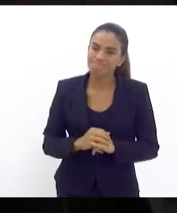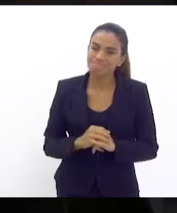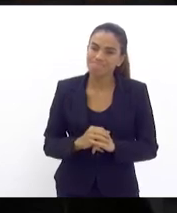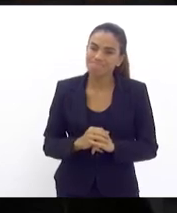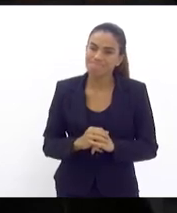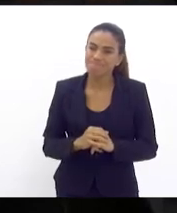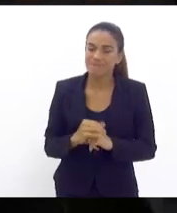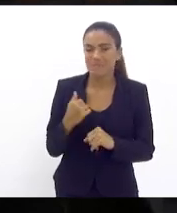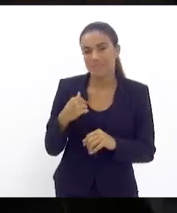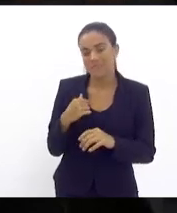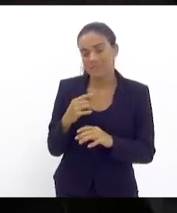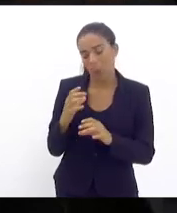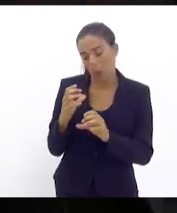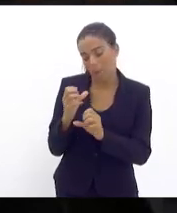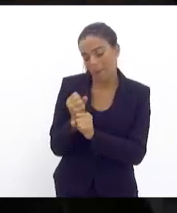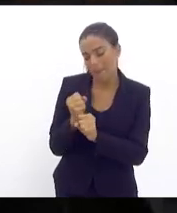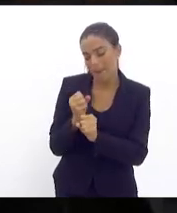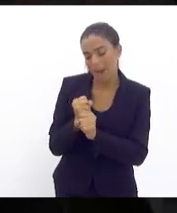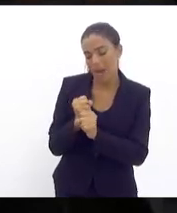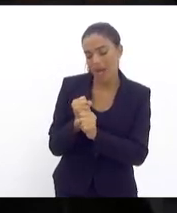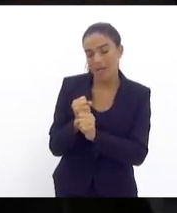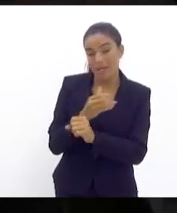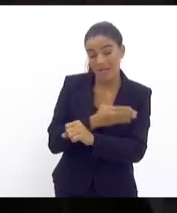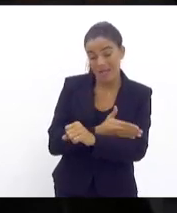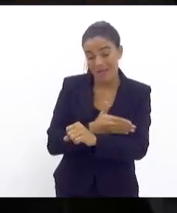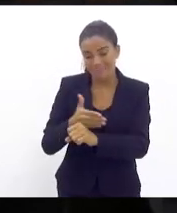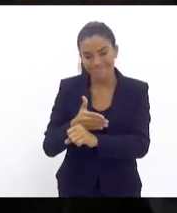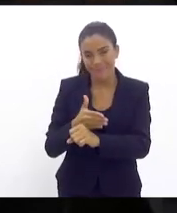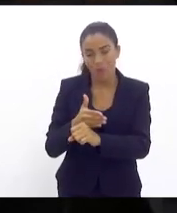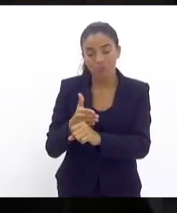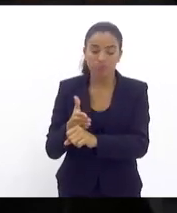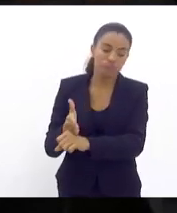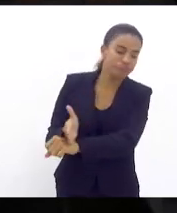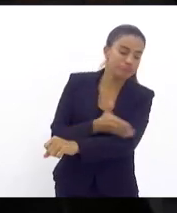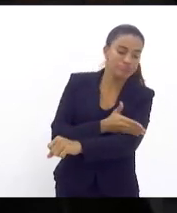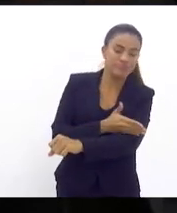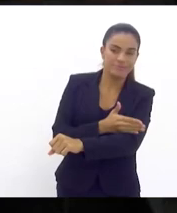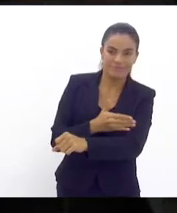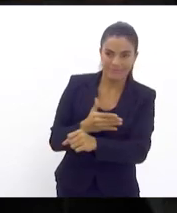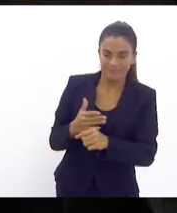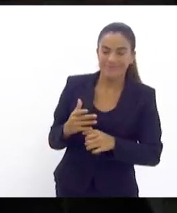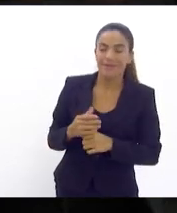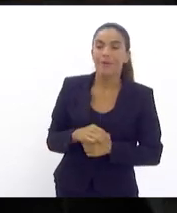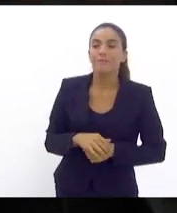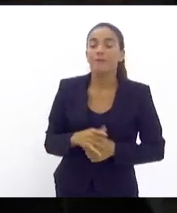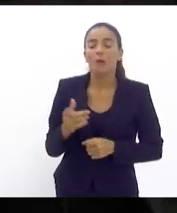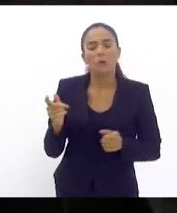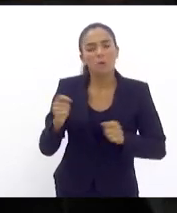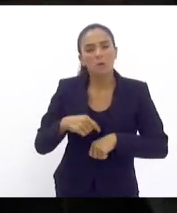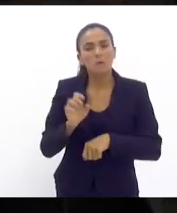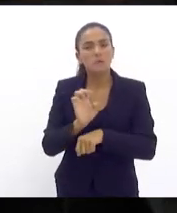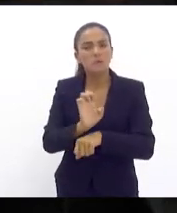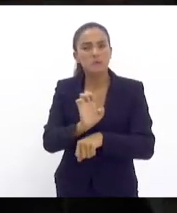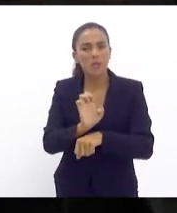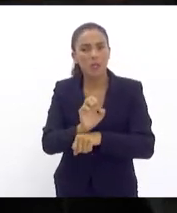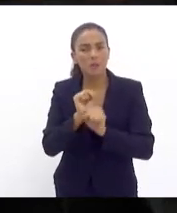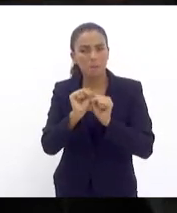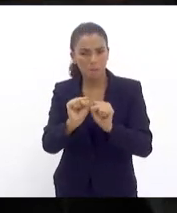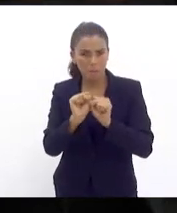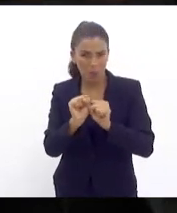de trás para frente, eu vou chegar à conclusão que o Estado pode ter a seguinte